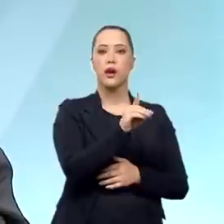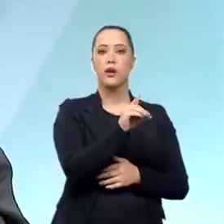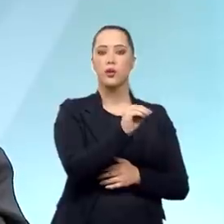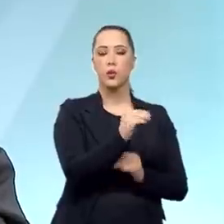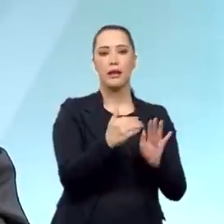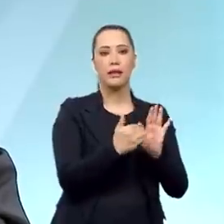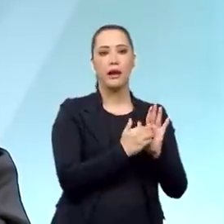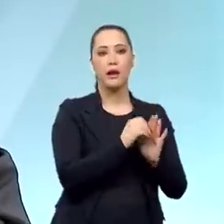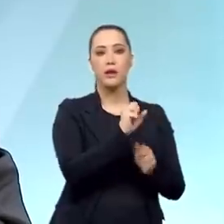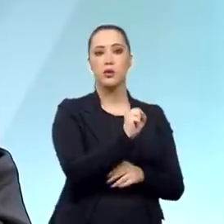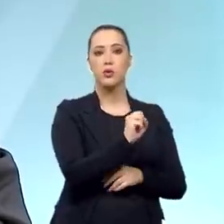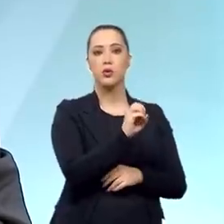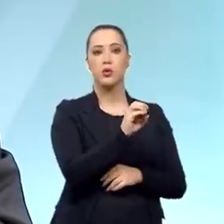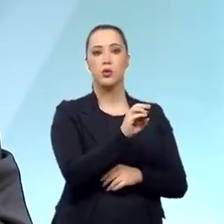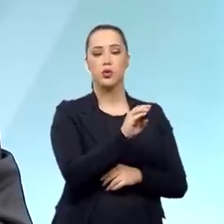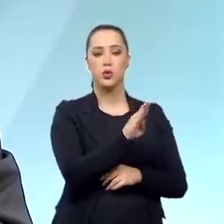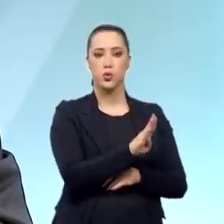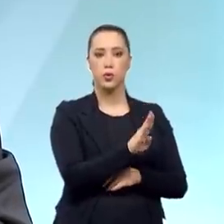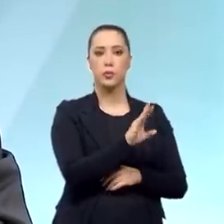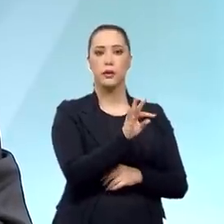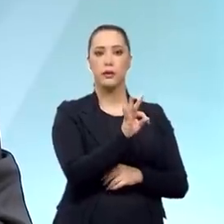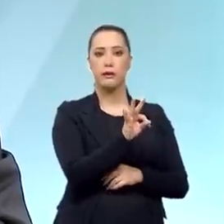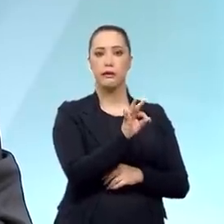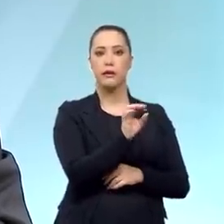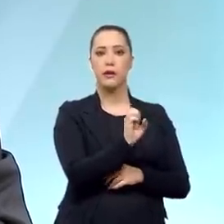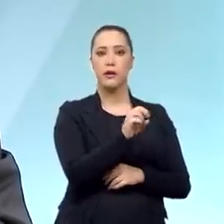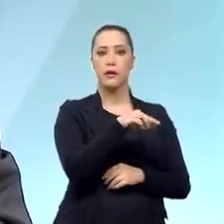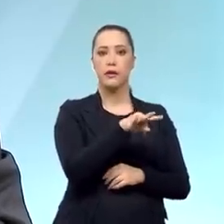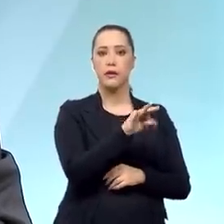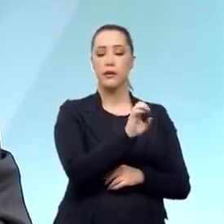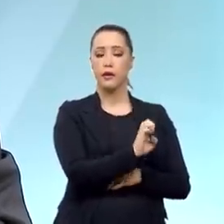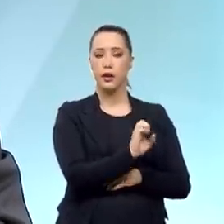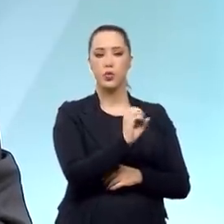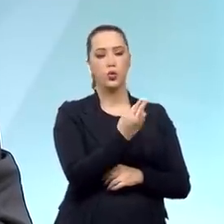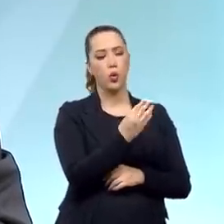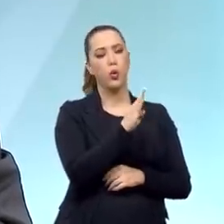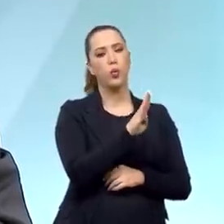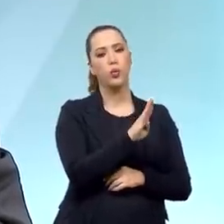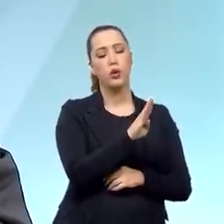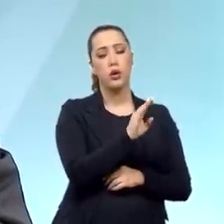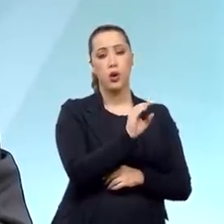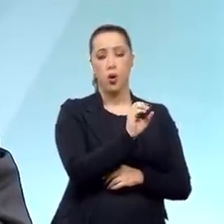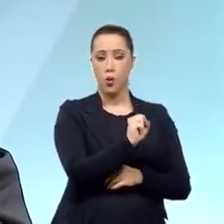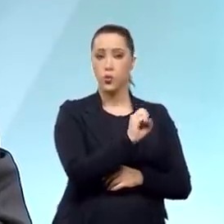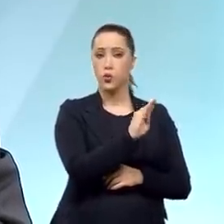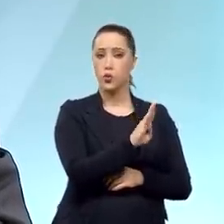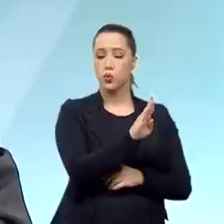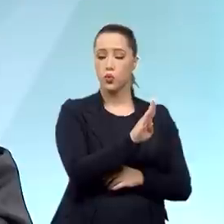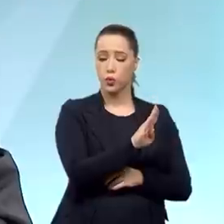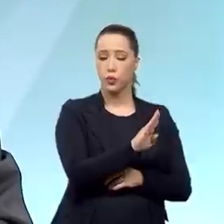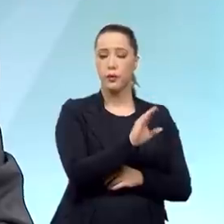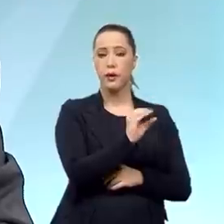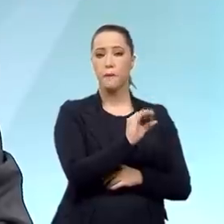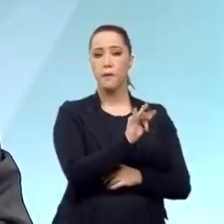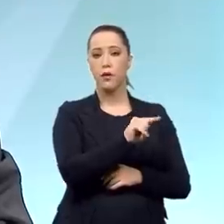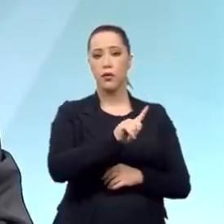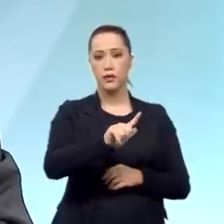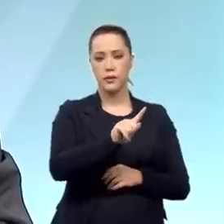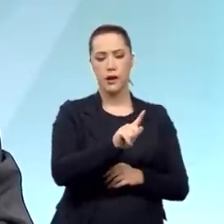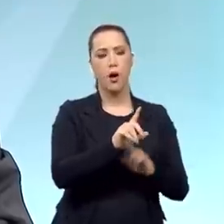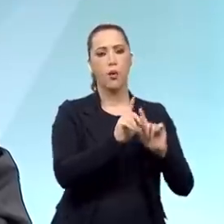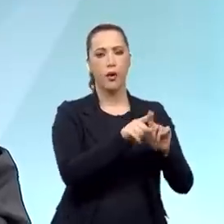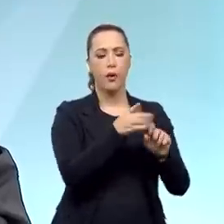O círculo das praças especiais são aqueles que estão nas escolas de formação, ou que vai sair